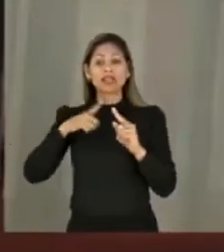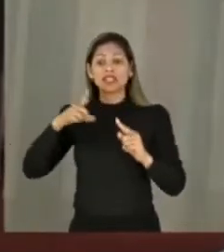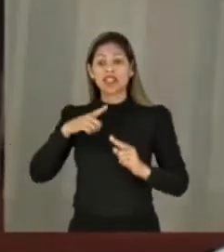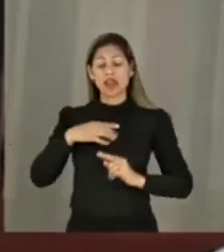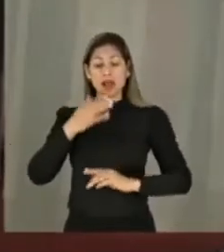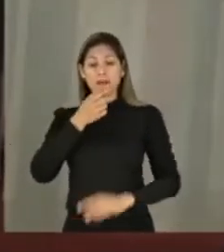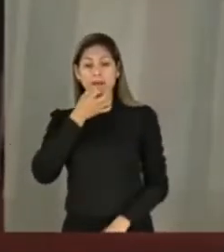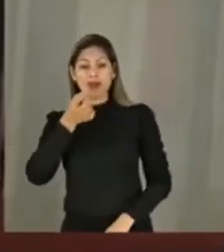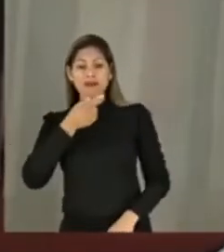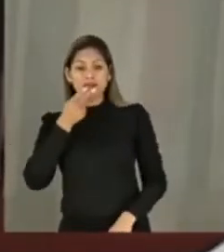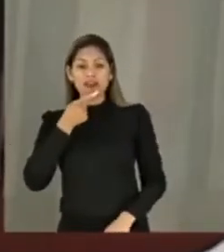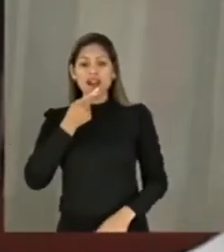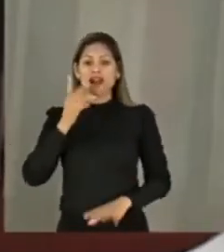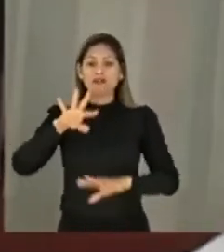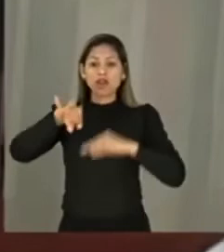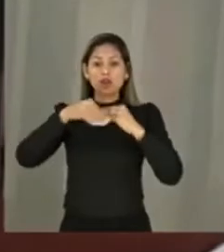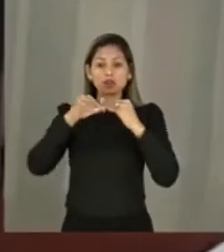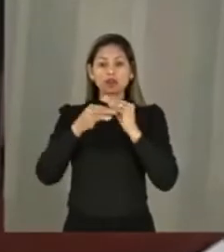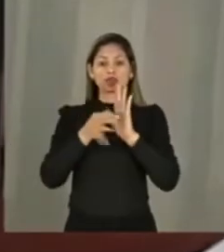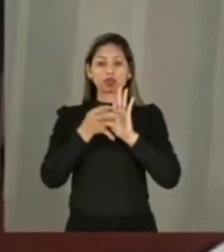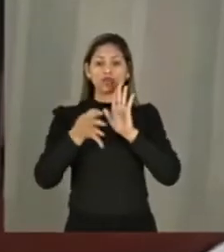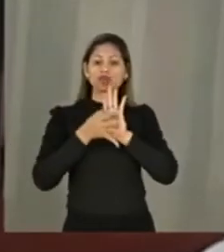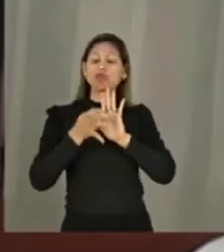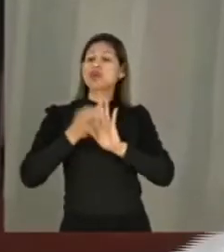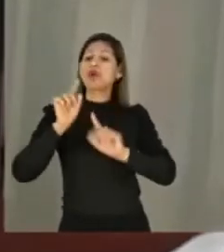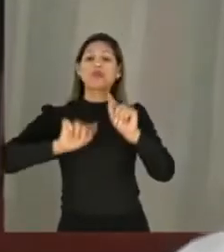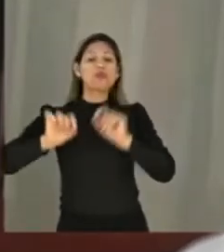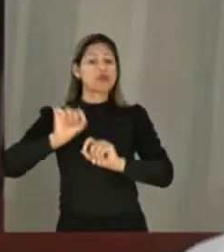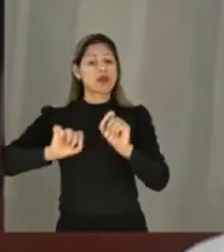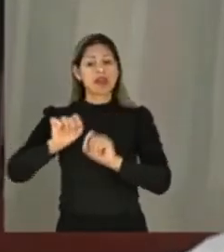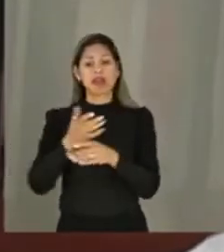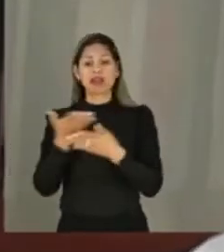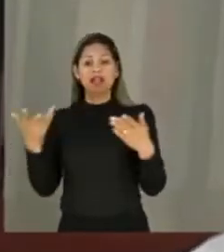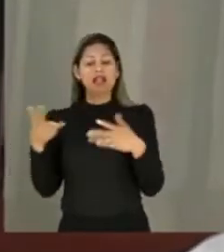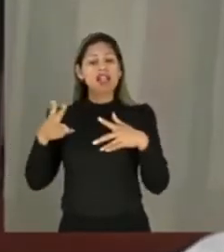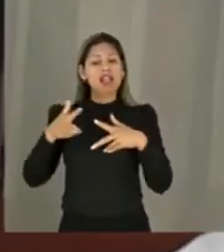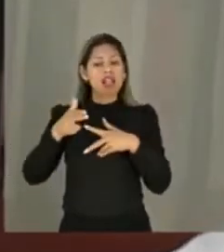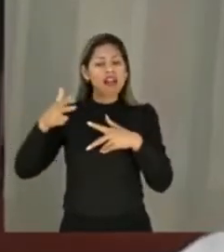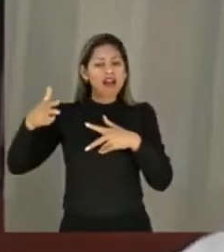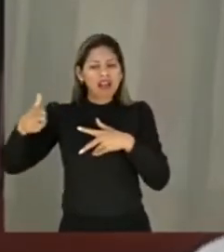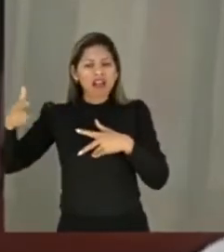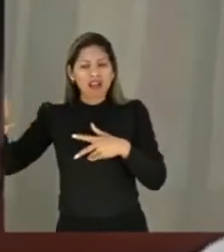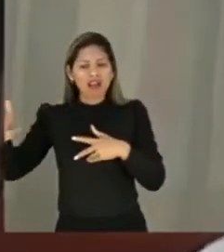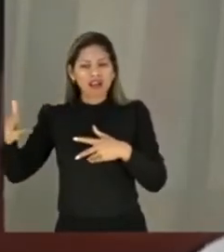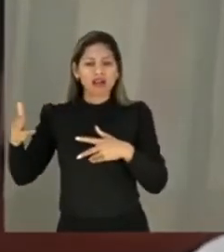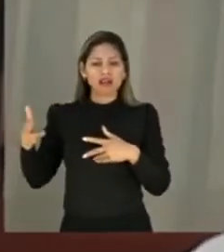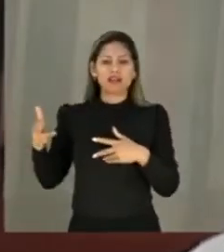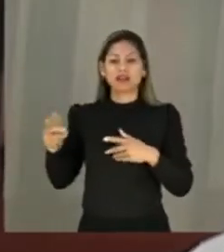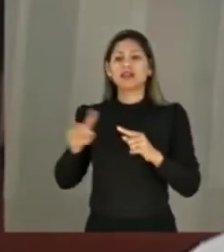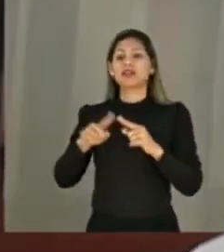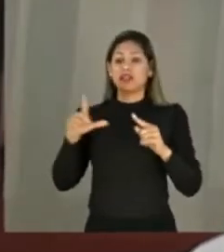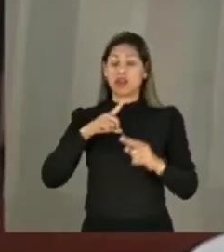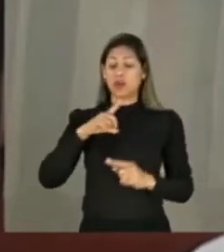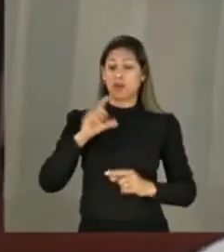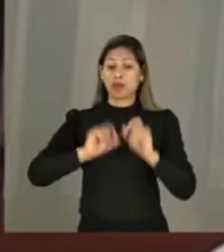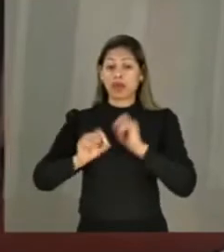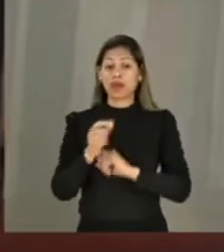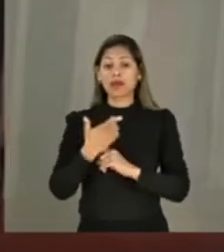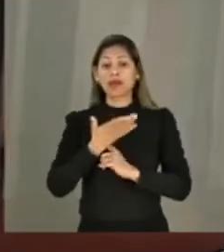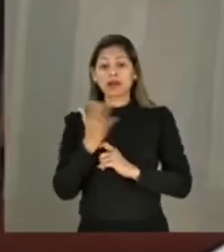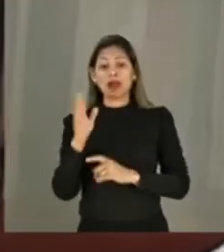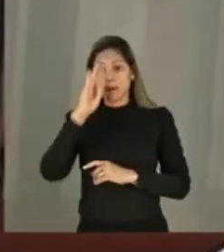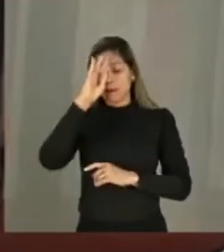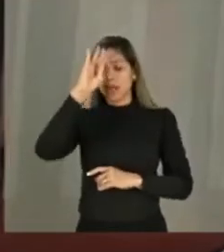palavras aqui, sugerir qualquer correção ou ajuste à BNCC, mas chamar a atenção para as falhas que é fundamento e principalmente